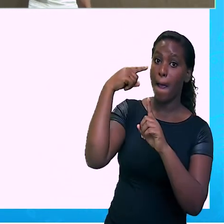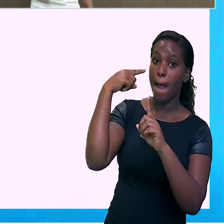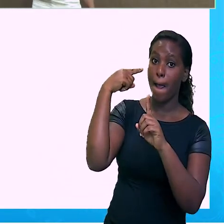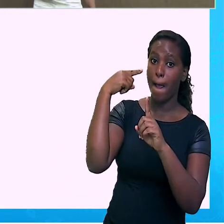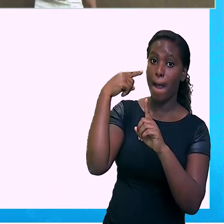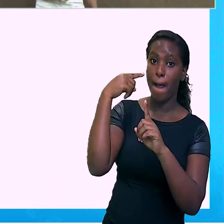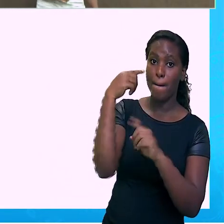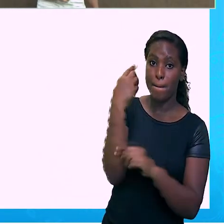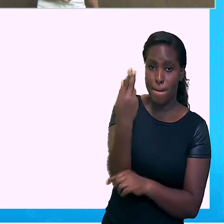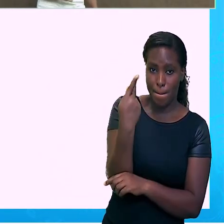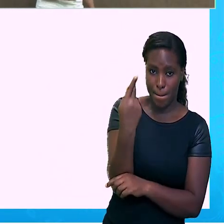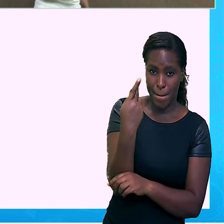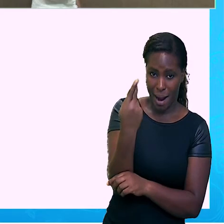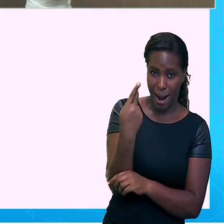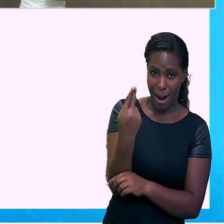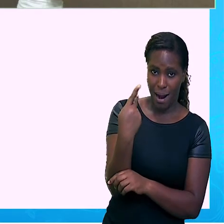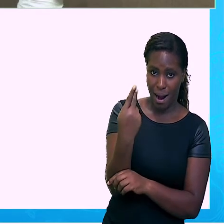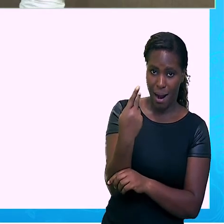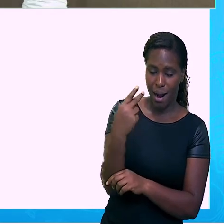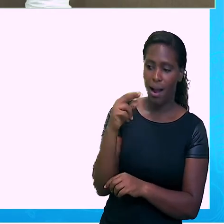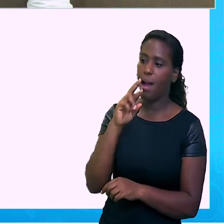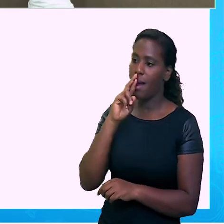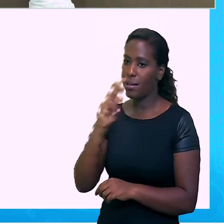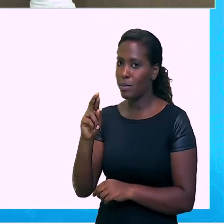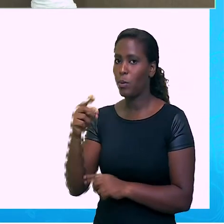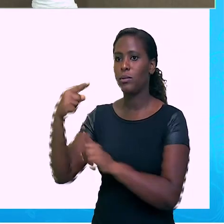errar agora no conjunto dos números racionais.